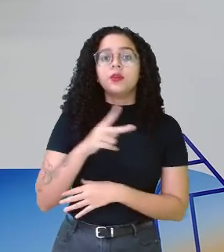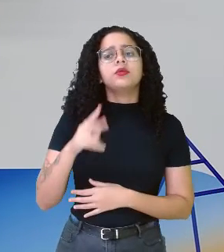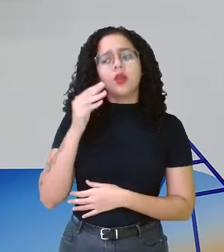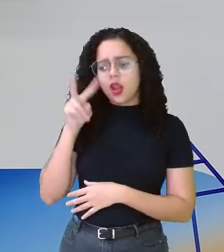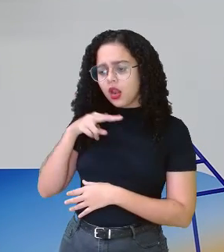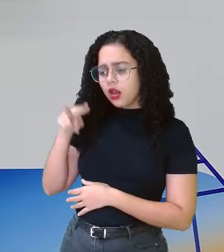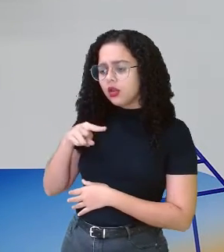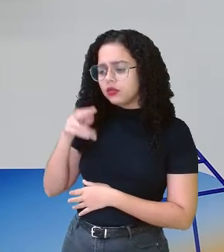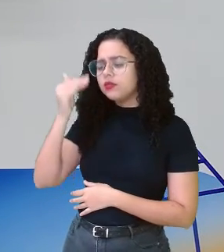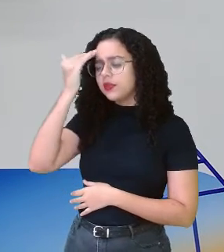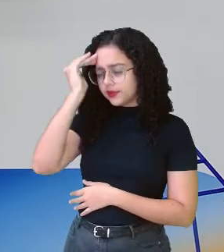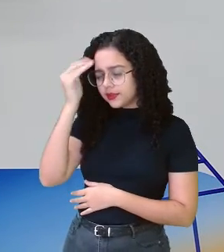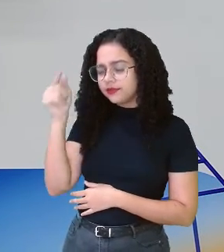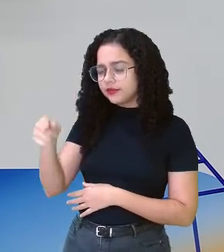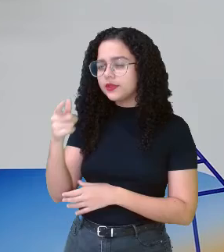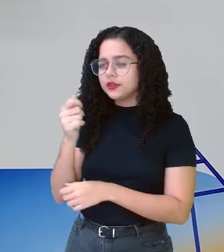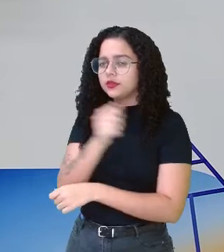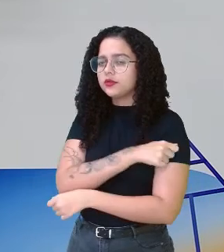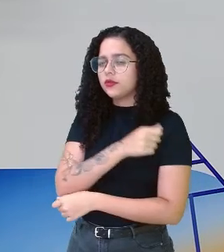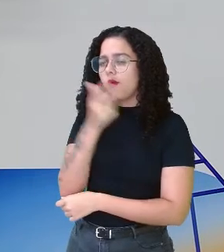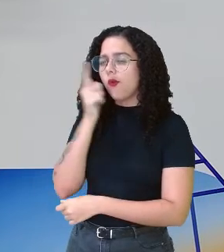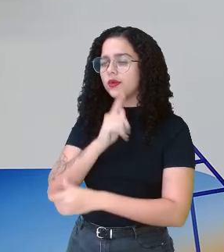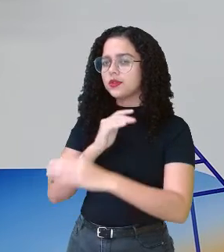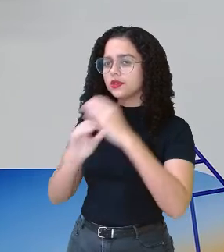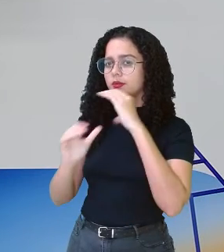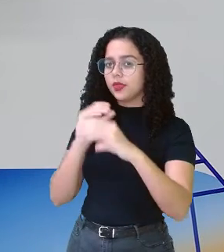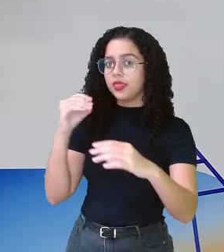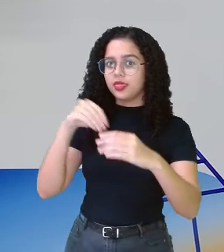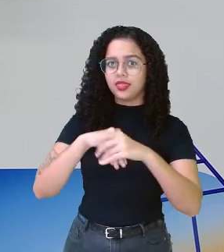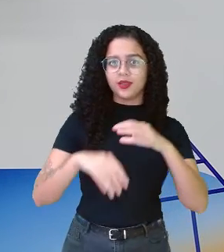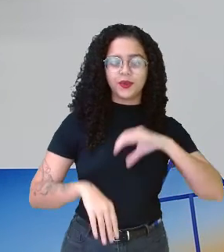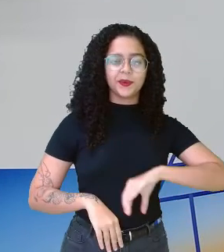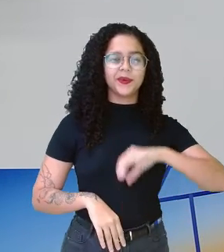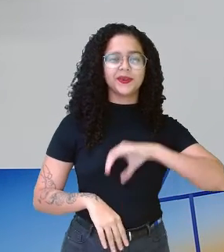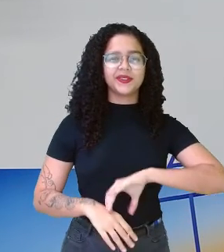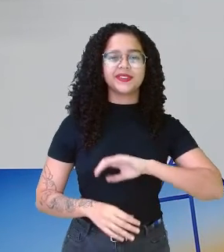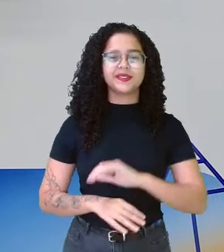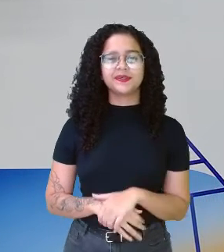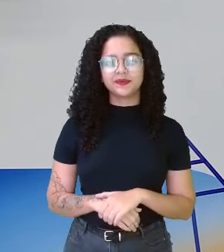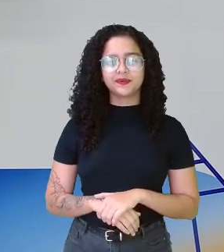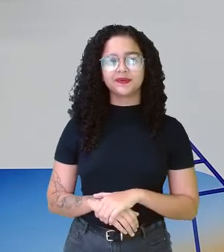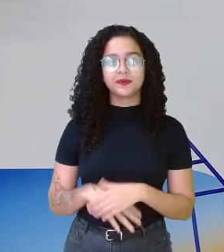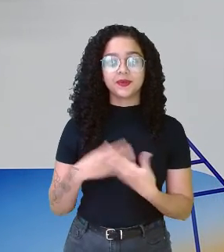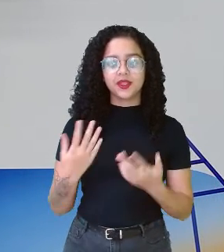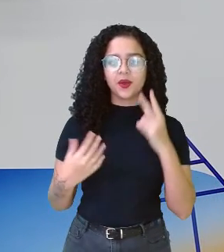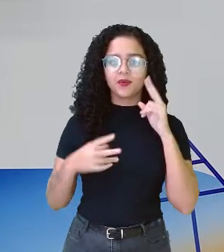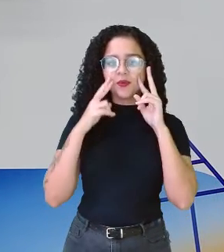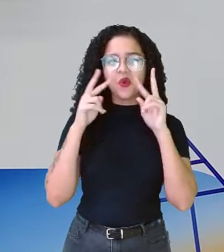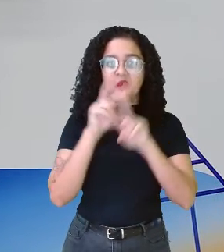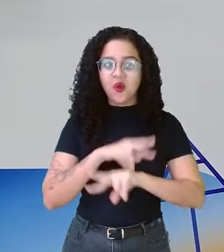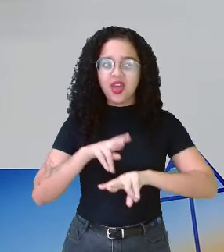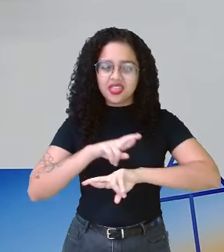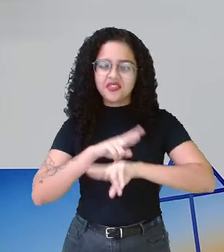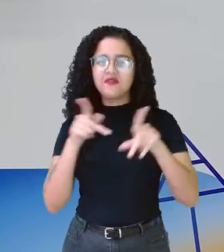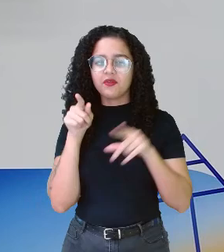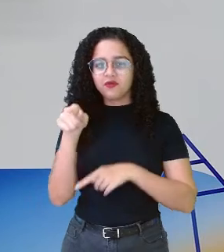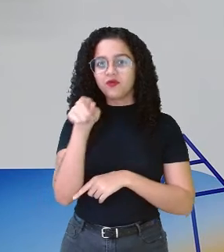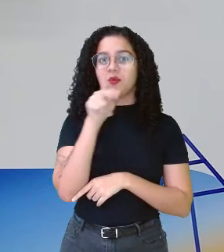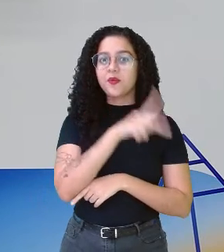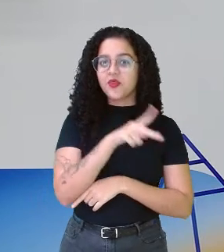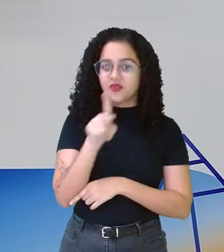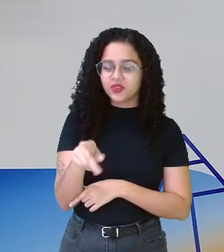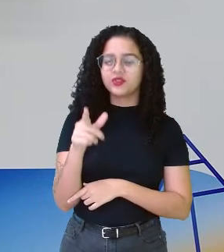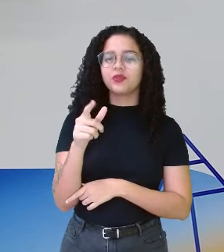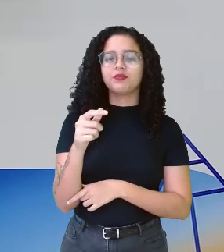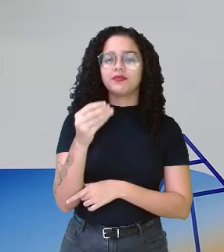e vai dizer, não, esse estudante, ele está conseguindo se comunicar dentro da língua portuguesa. Então, é com esse olhar que você, professor, deve